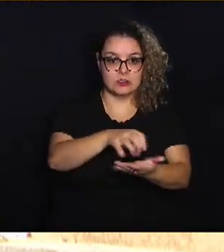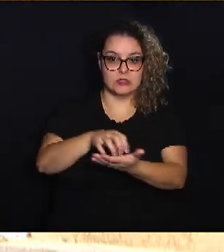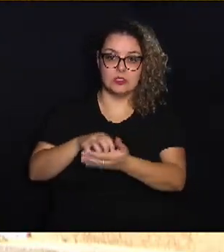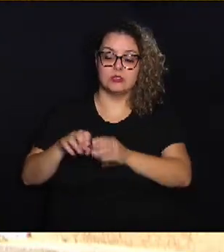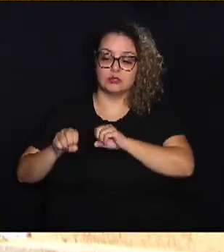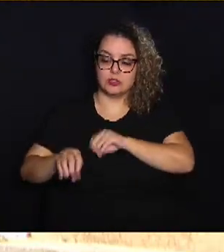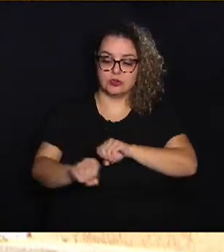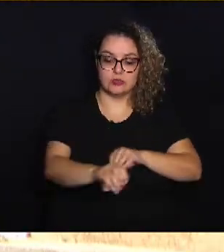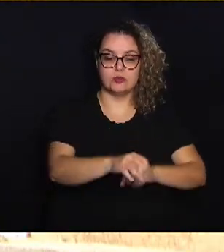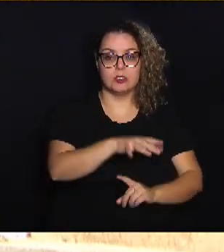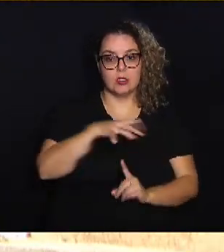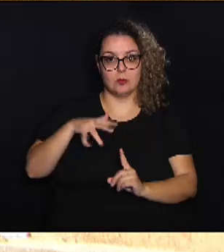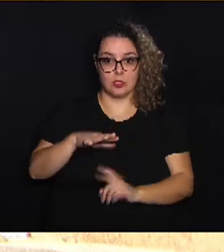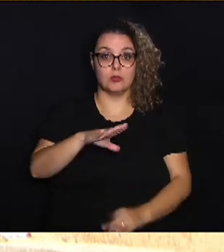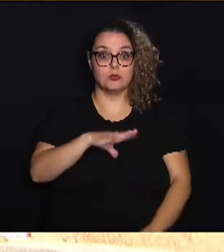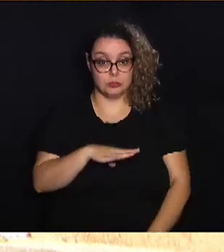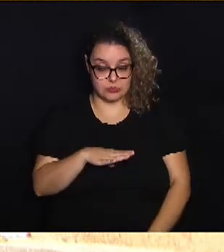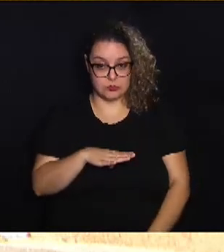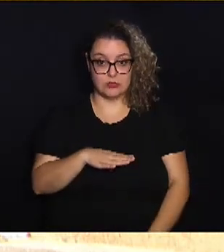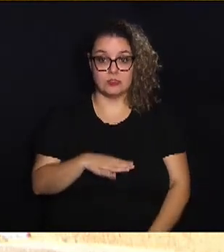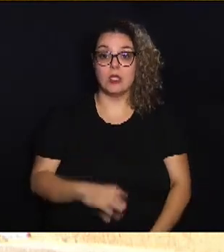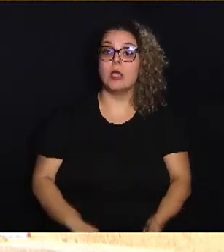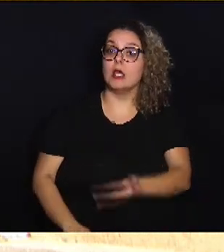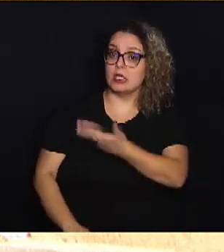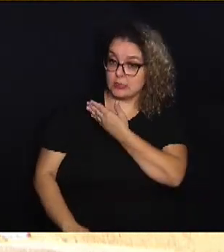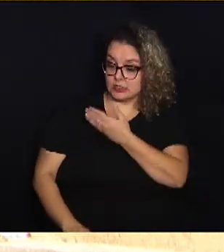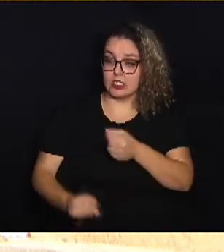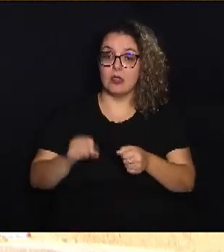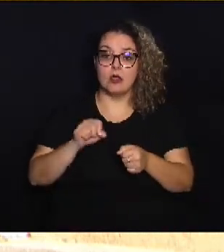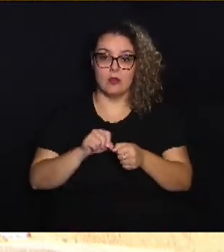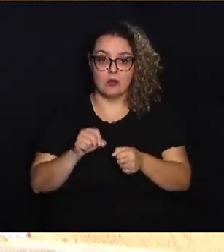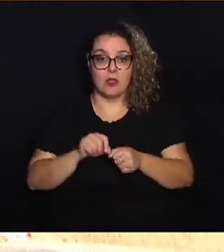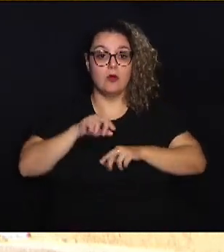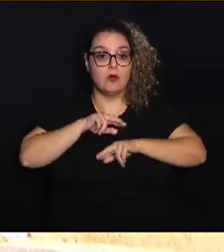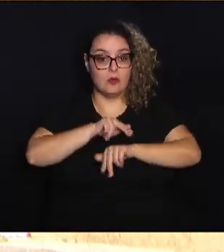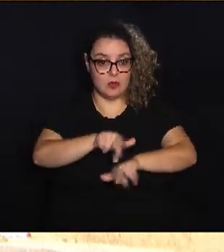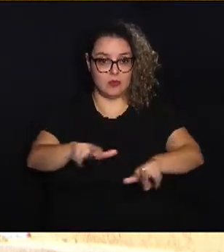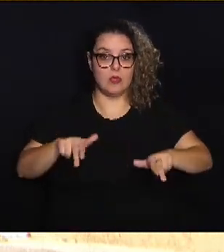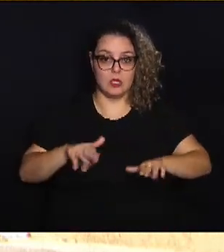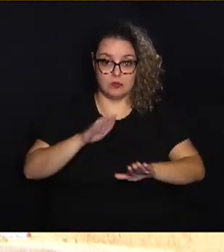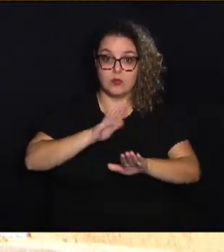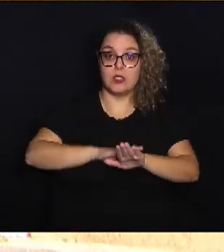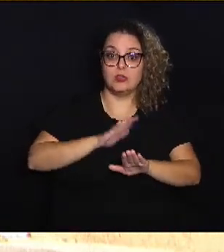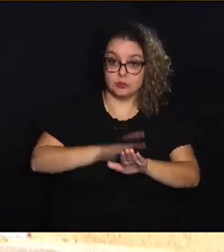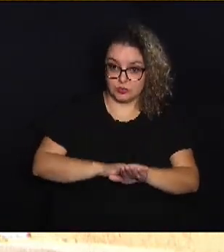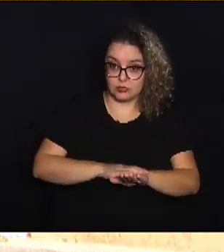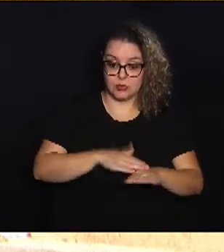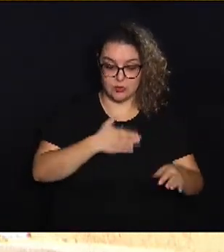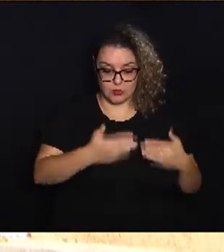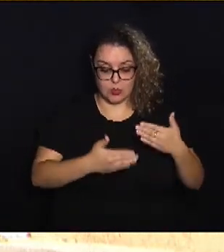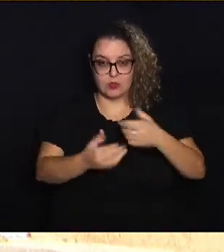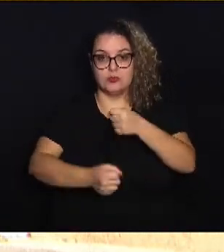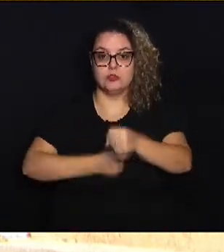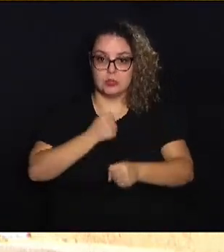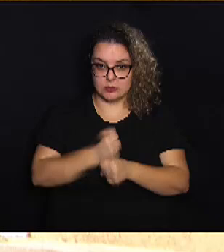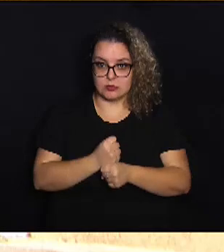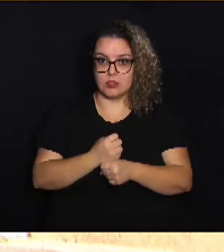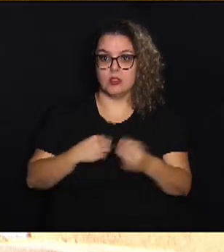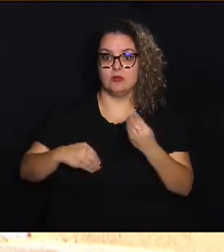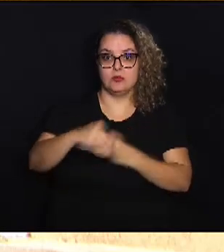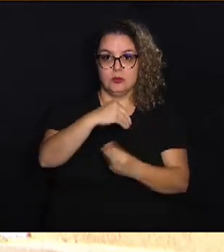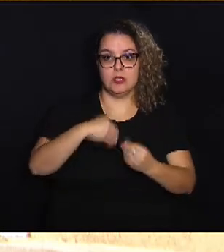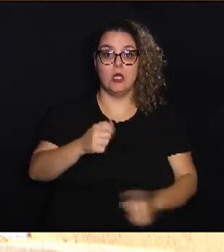ambiental do município. É aqui que são realizadas diversas atividades ao longo do ano, envolvendo